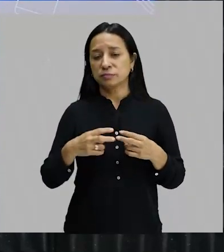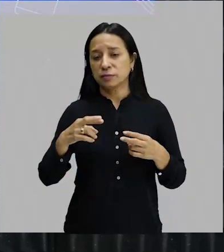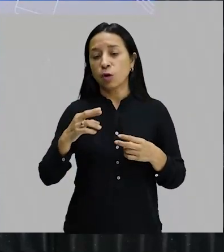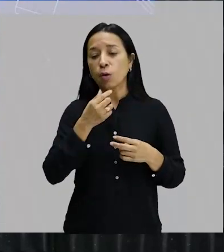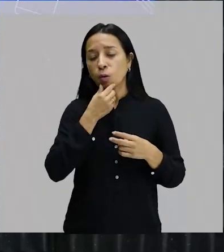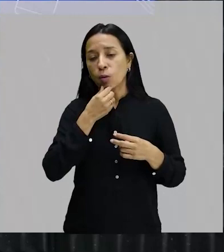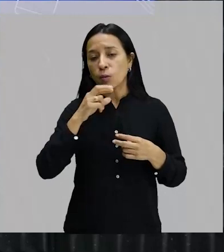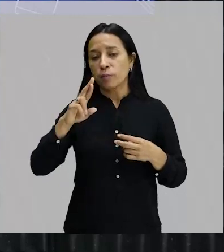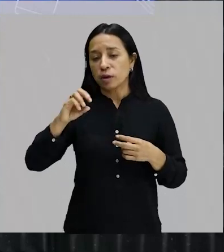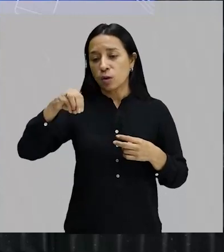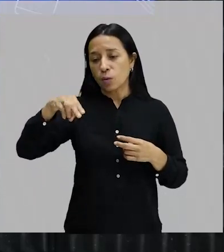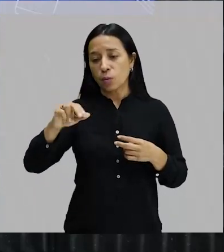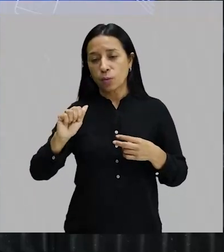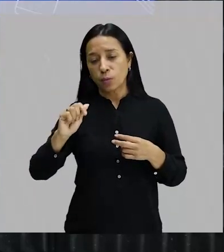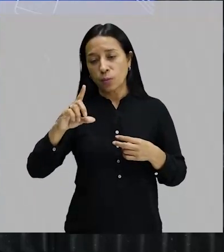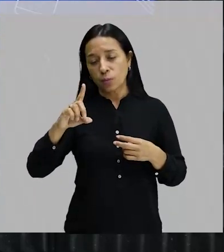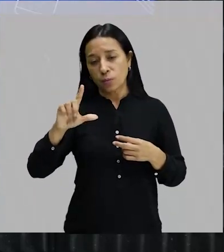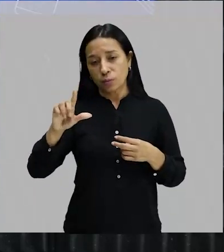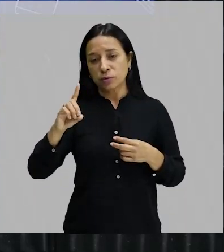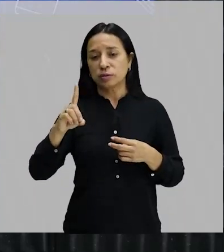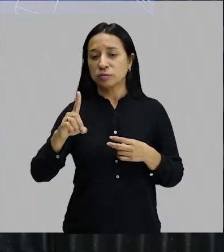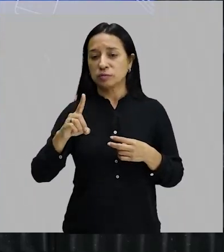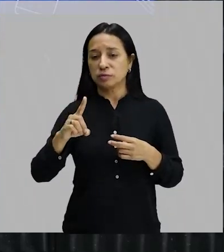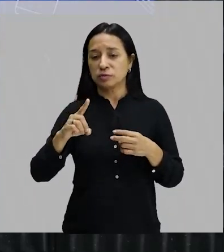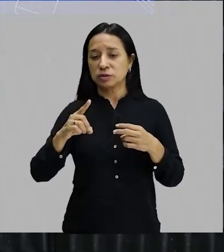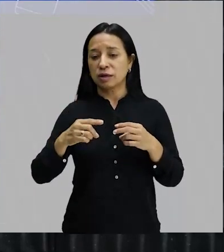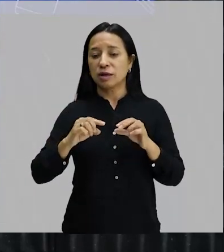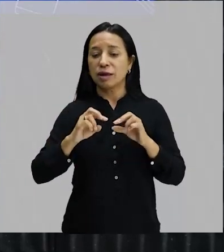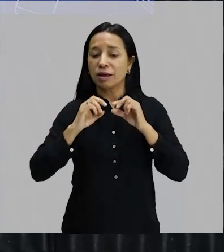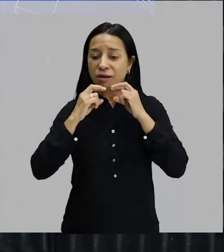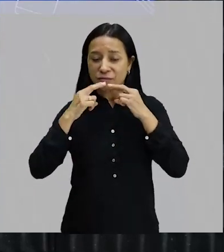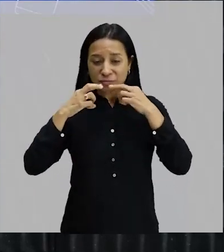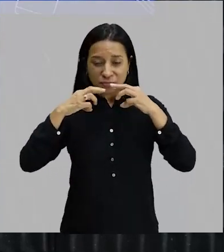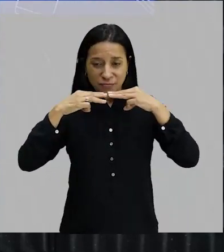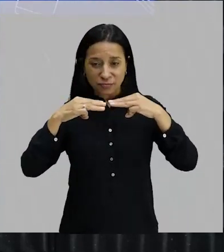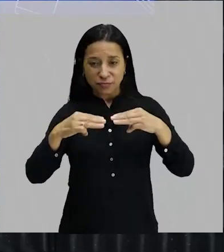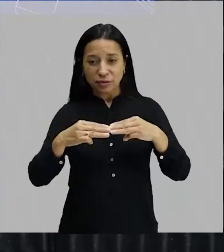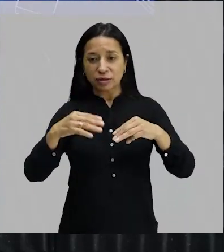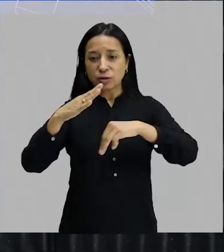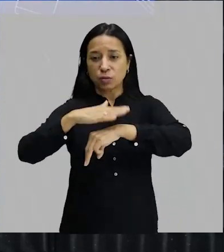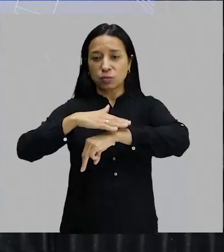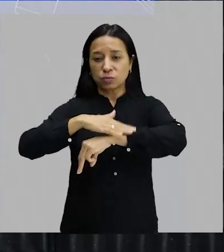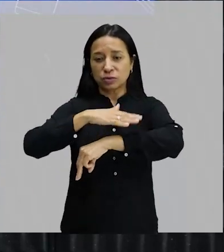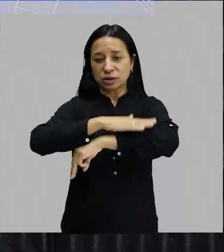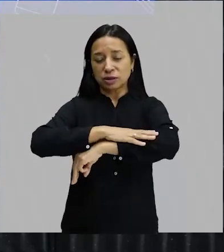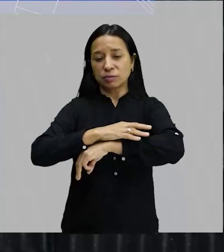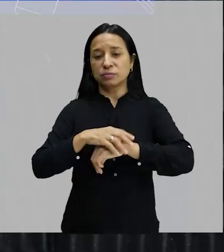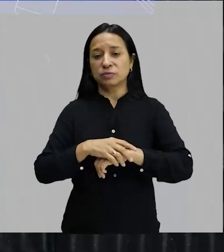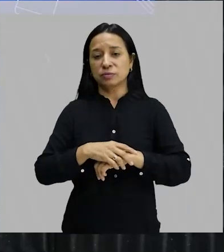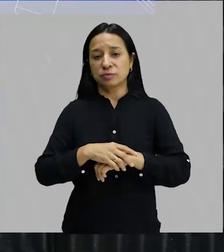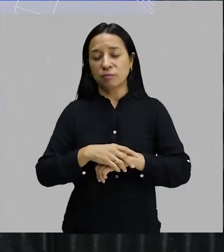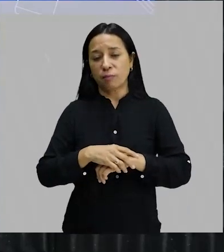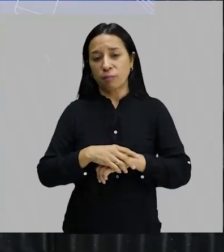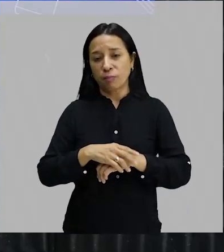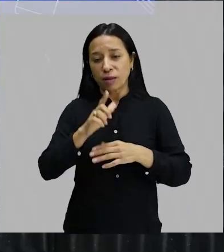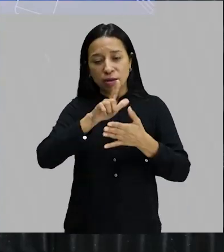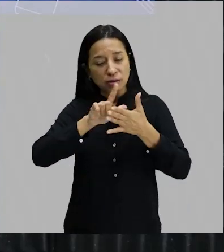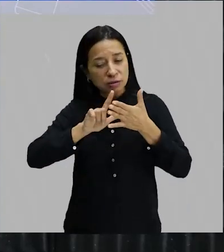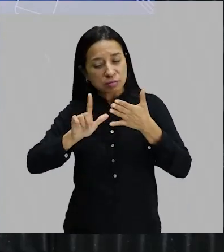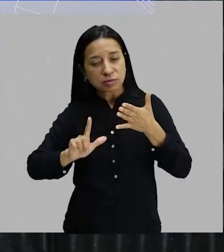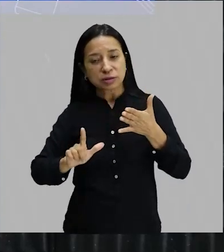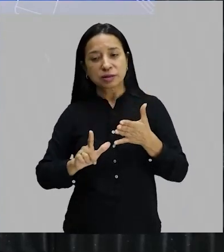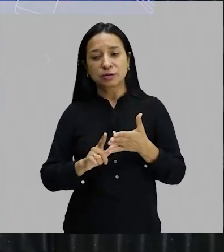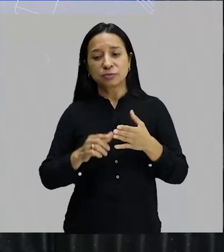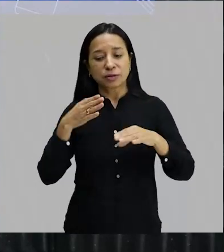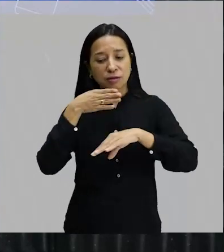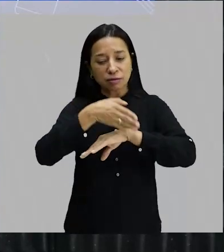Bandeira, leiam os sapos, é uma poesia que tem uma métrica parnasiana, olha eu entrando na parte de literatura aí, olha aí Cacau